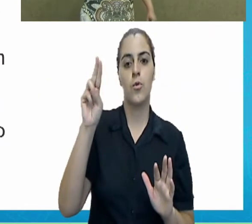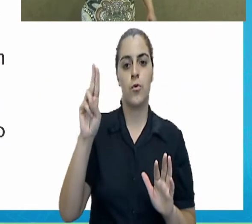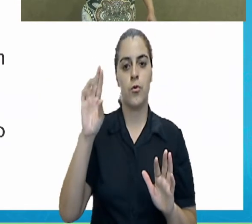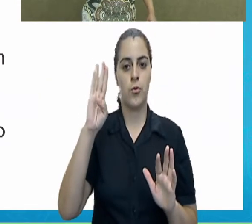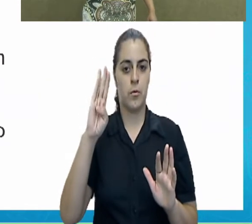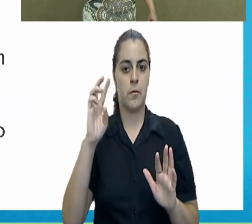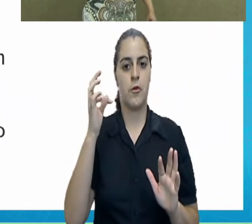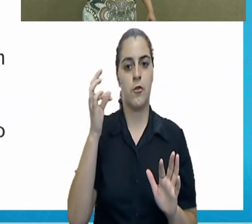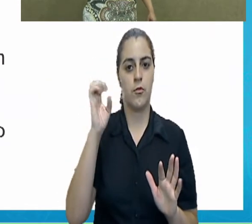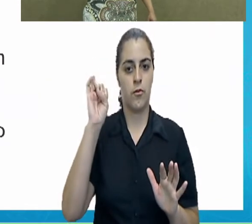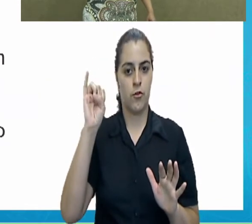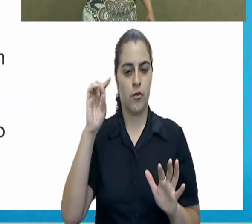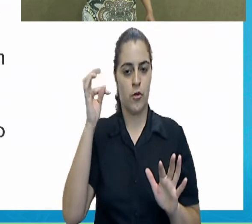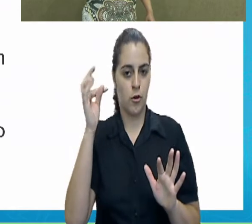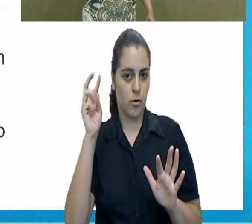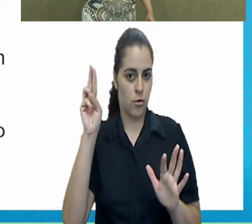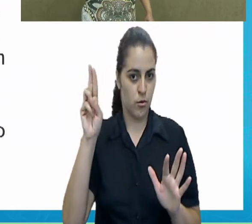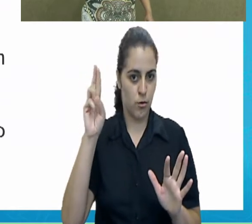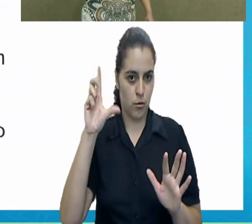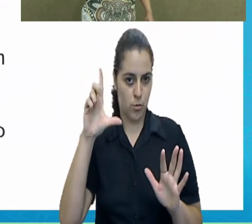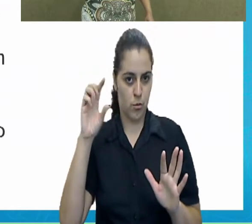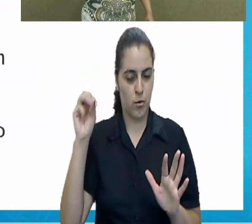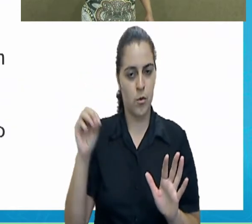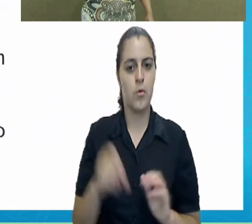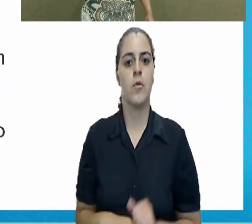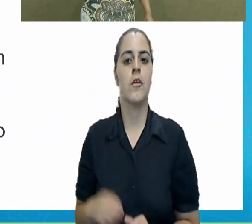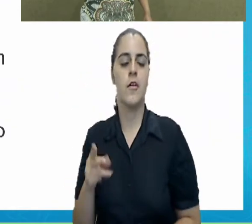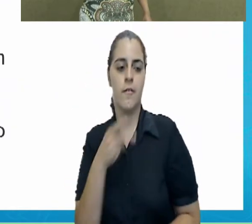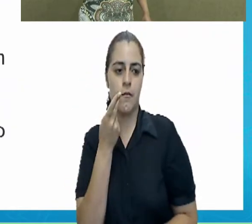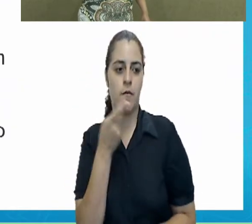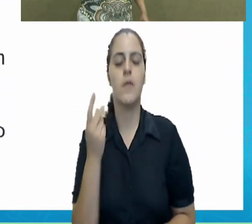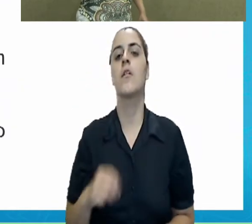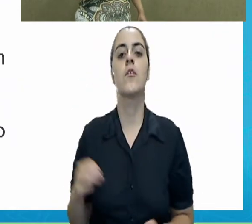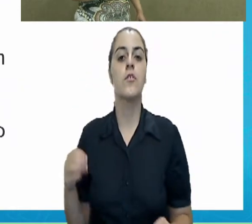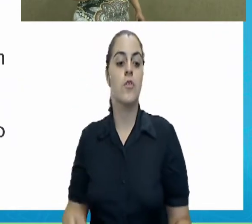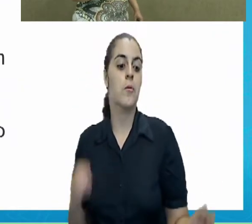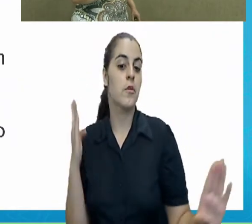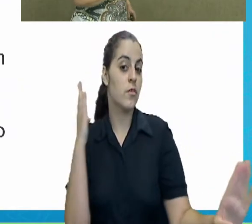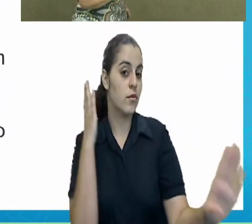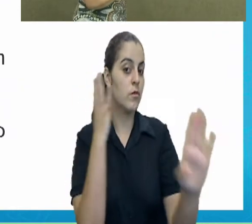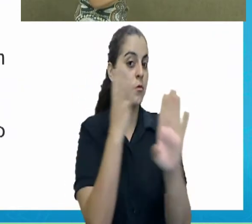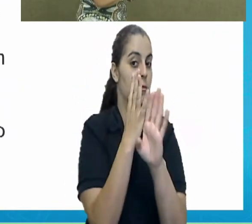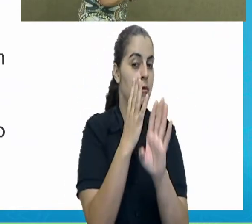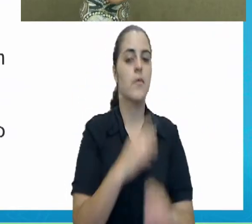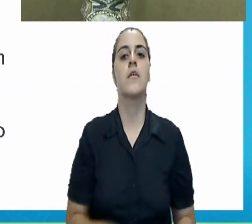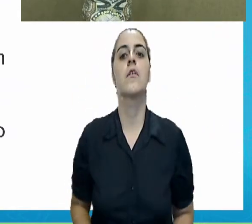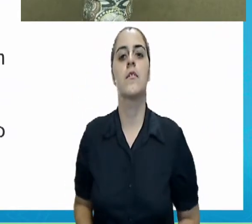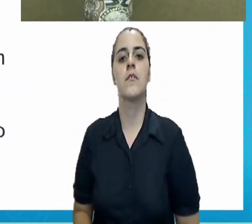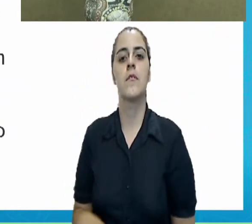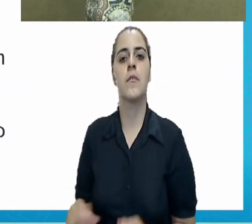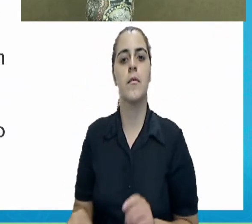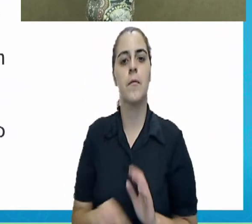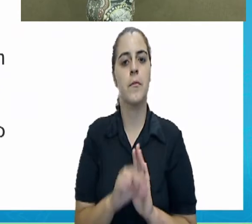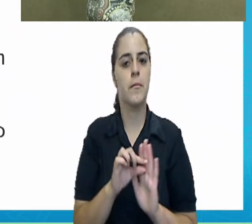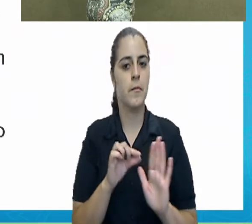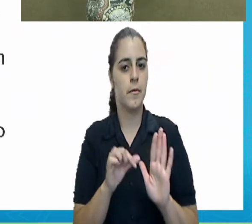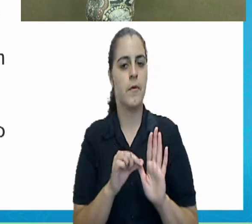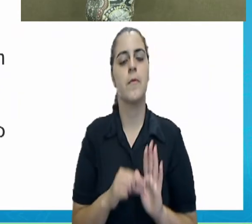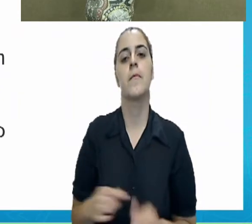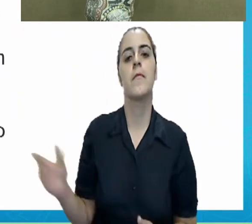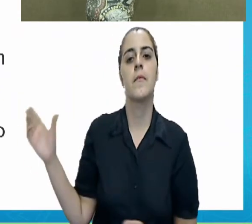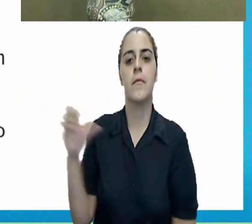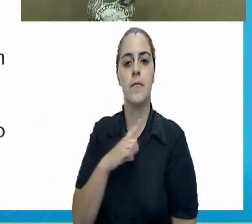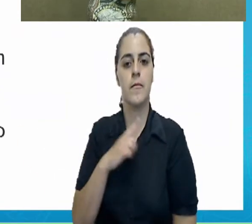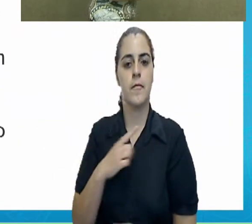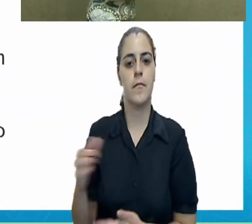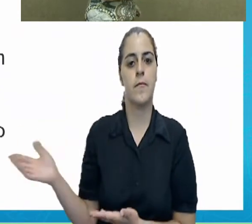pequena que fala sobre a descoberta de Natan. E no primeiro parágrafo, nós temos